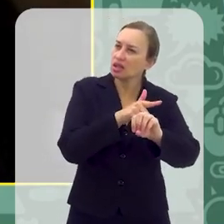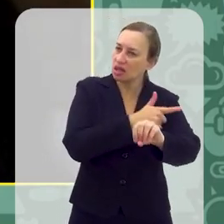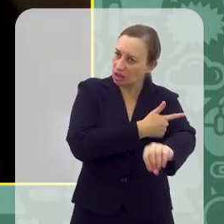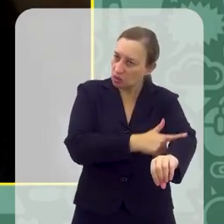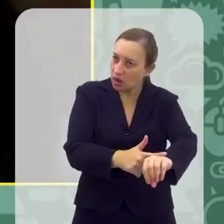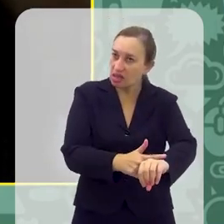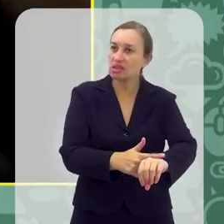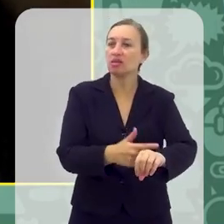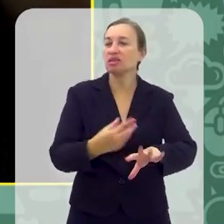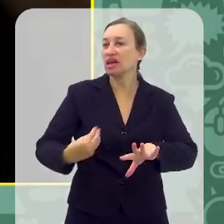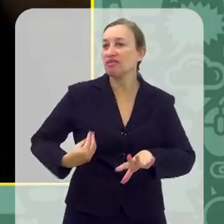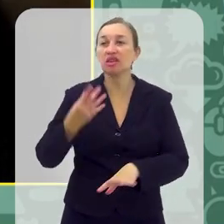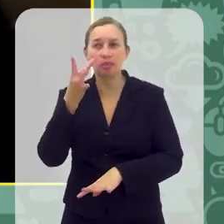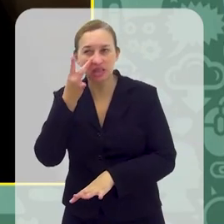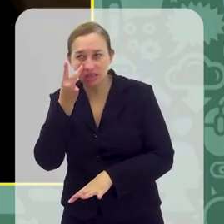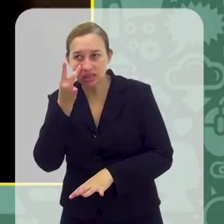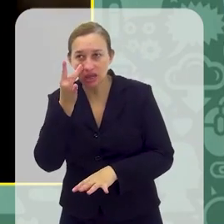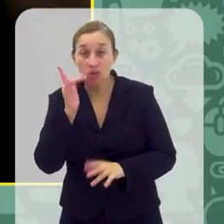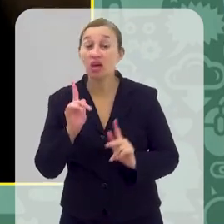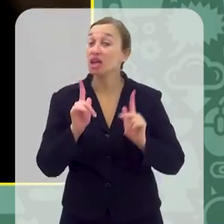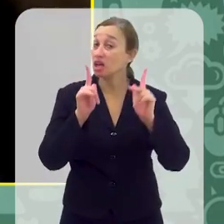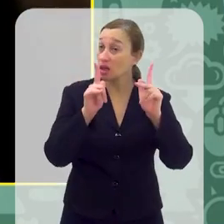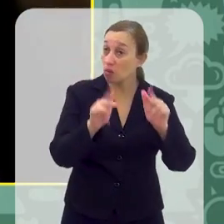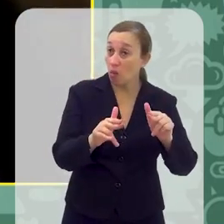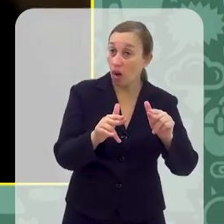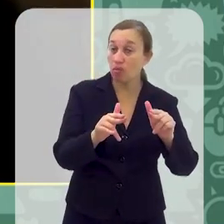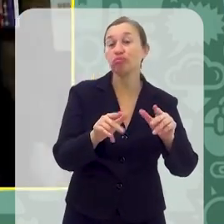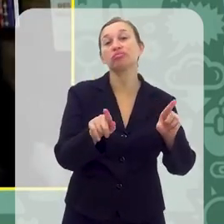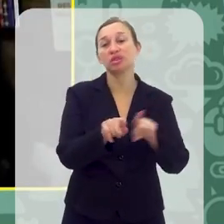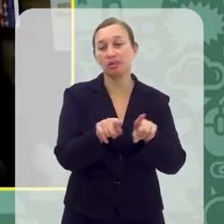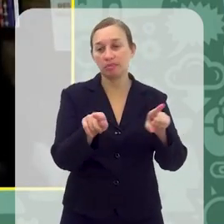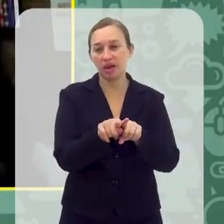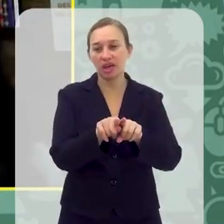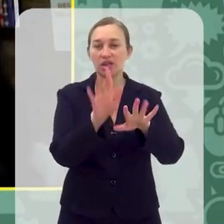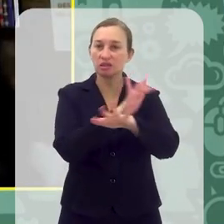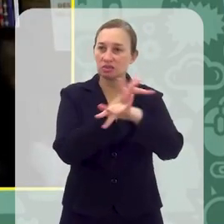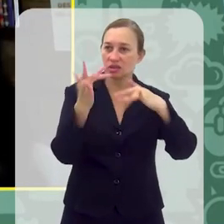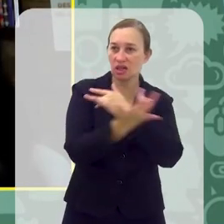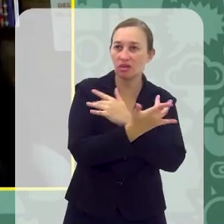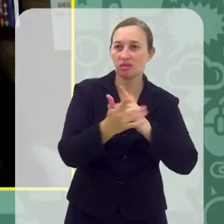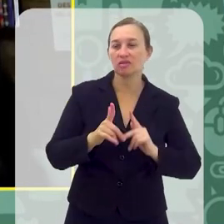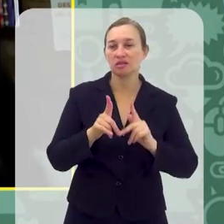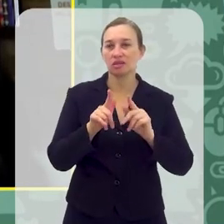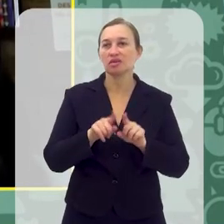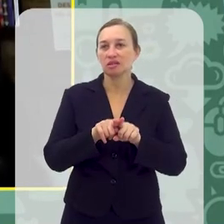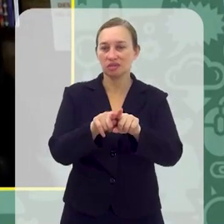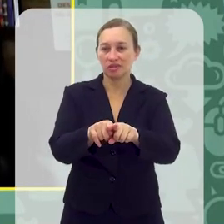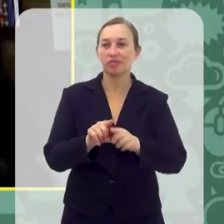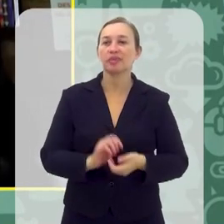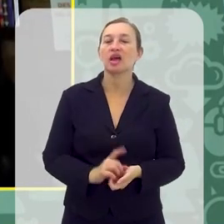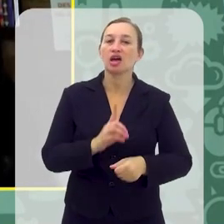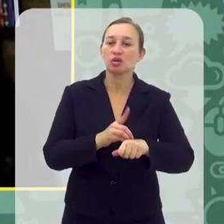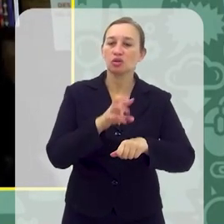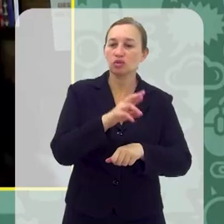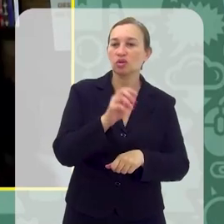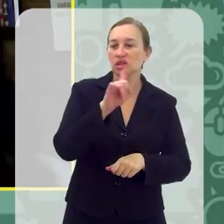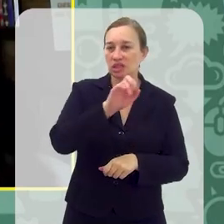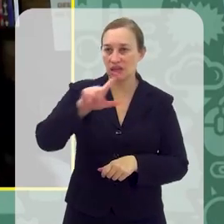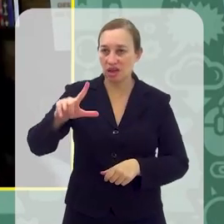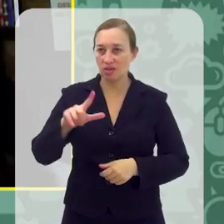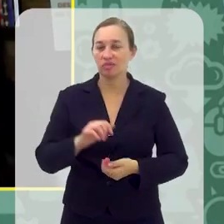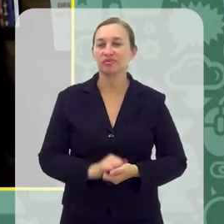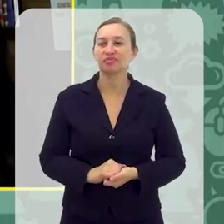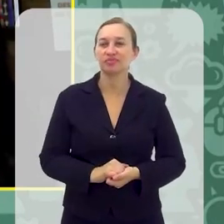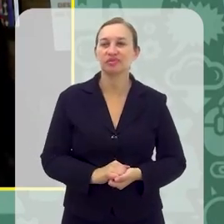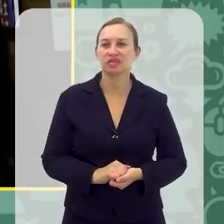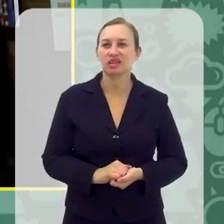na vida presencial, a gente também precisa agir na vida digital, né? Então, acho que é nessa linha. Doutor Daniel, suas